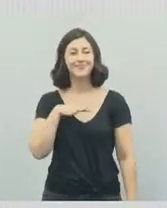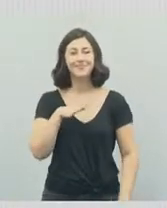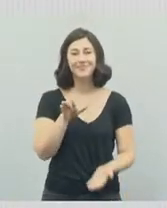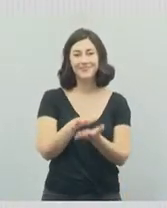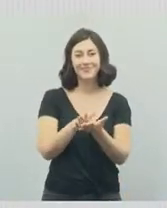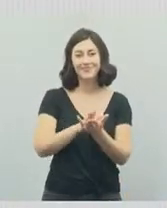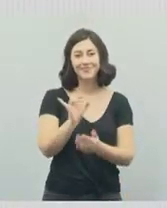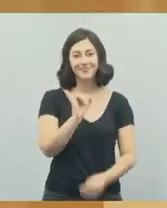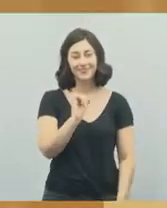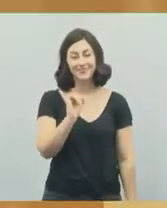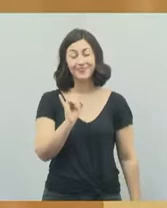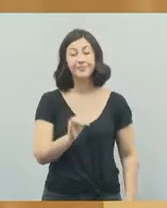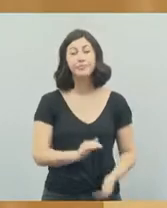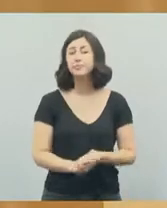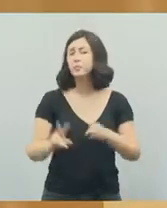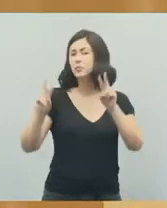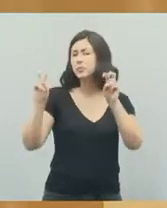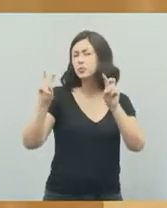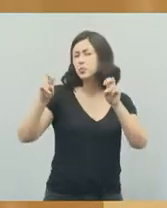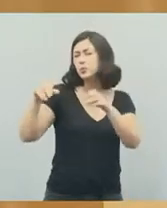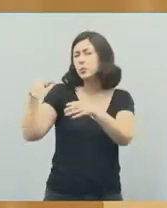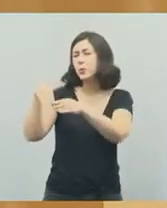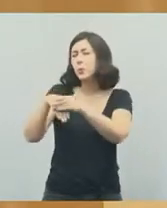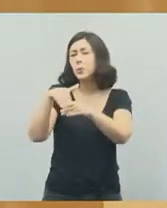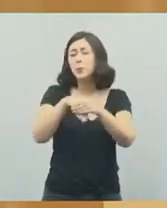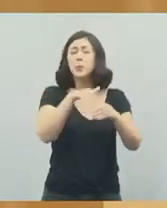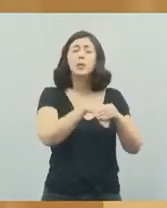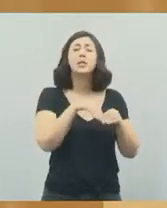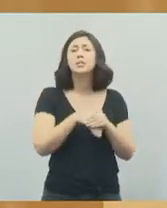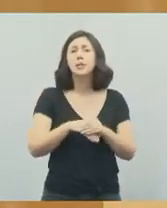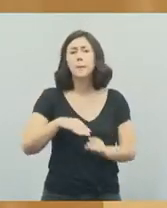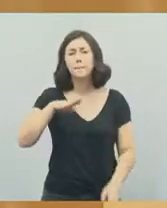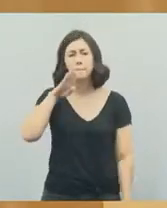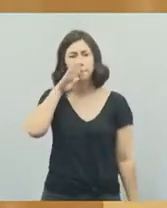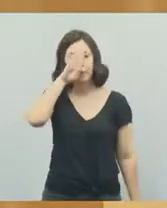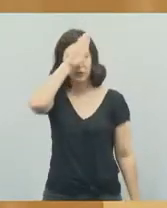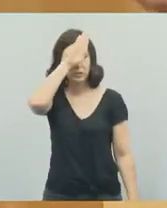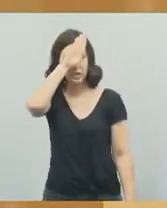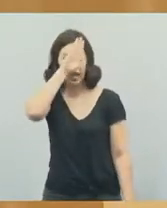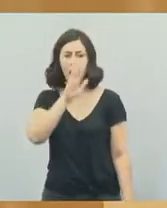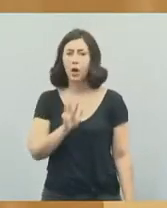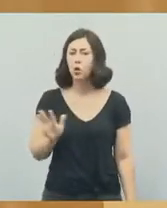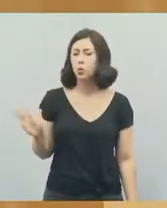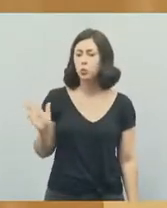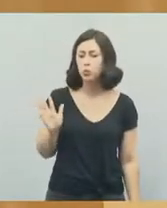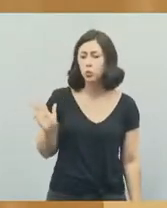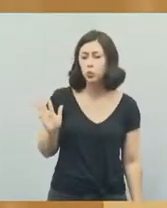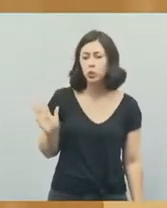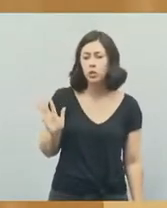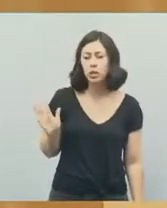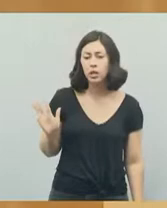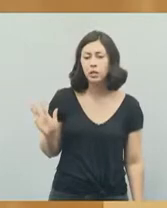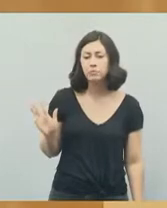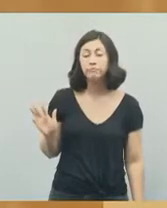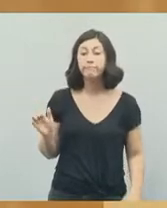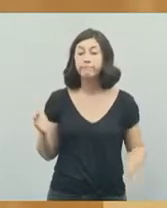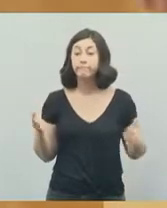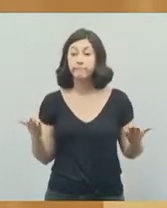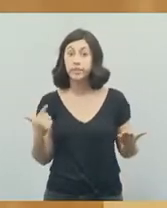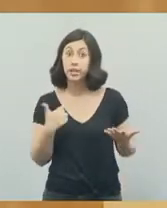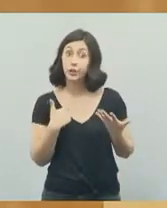Jacarei, e falando de eleições, eleição Bolsonaro, Lula de um lado, Bolsonaro do outro,